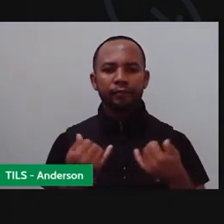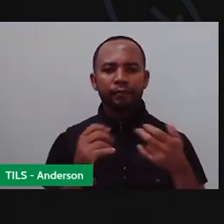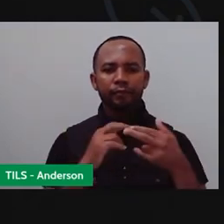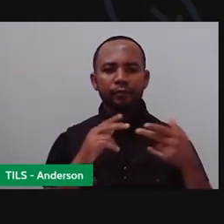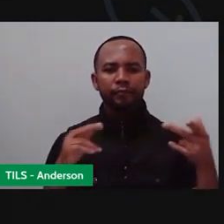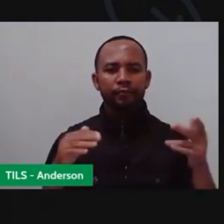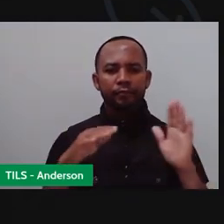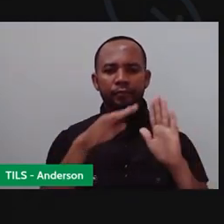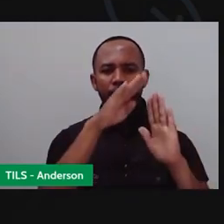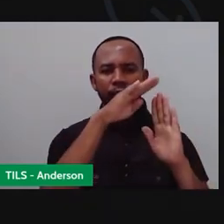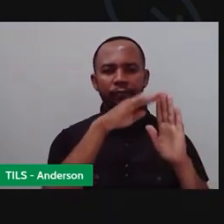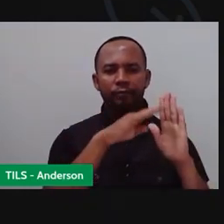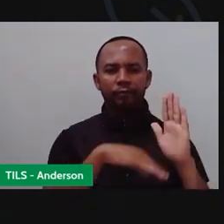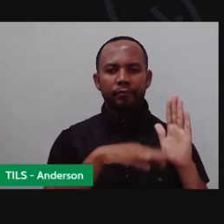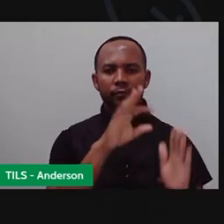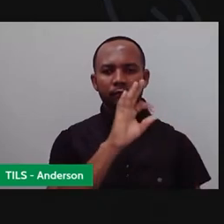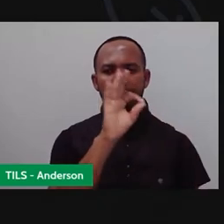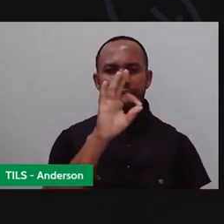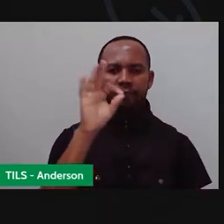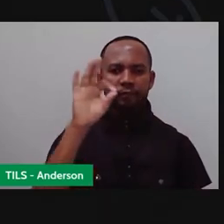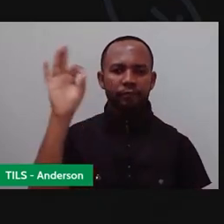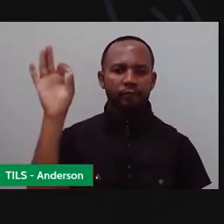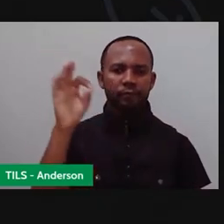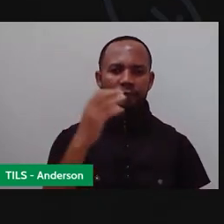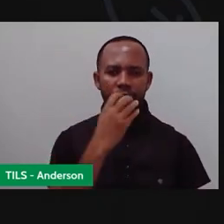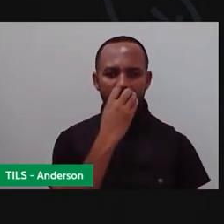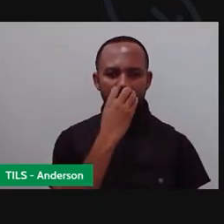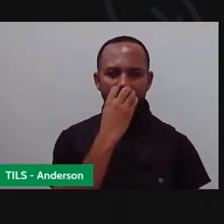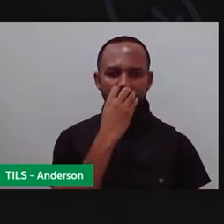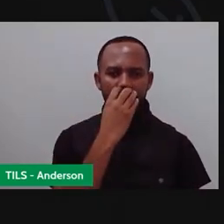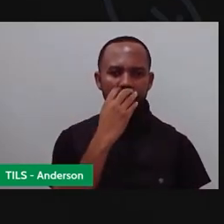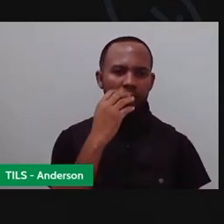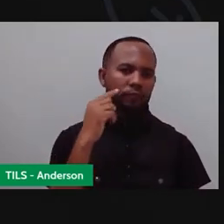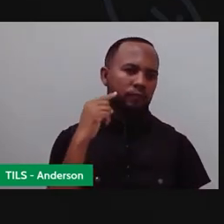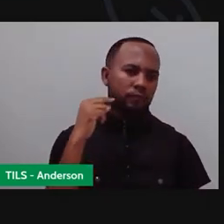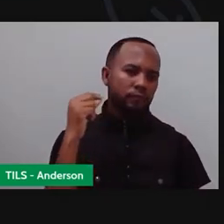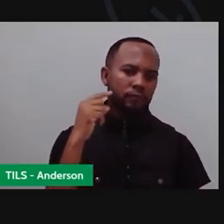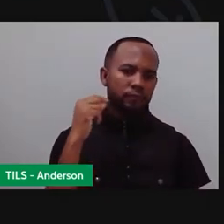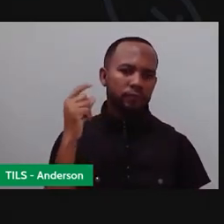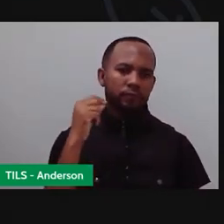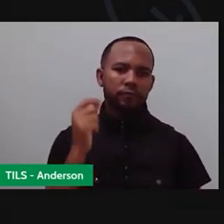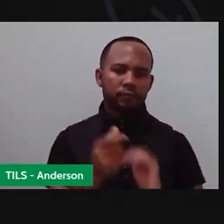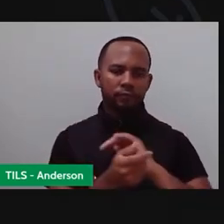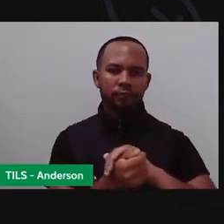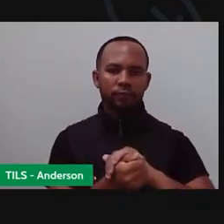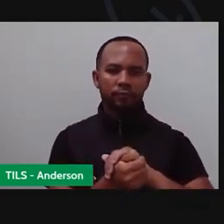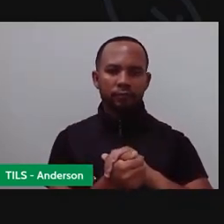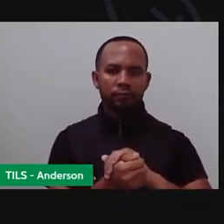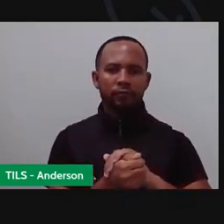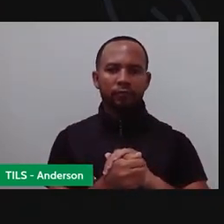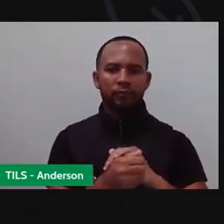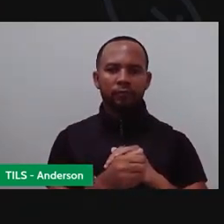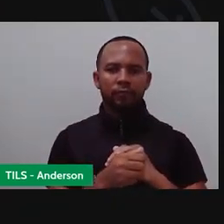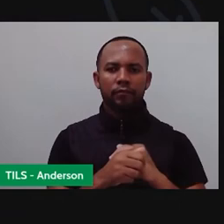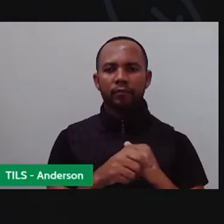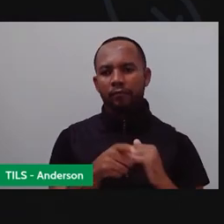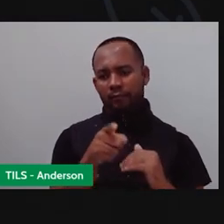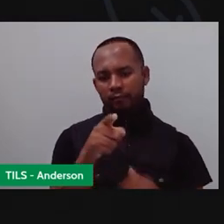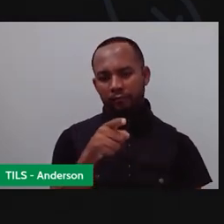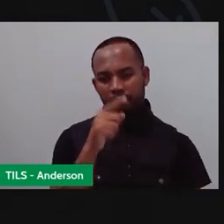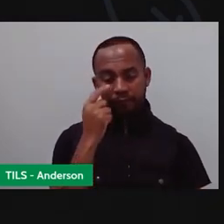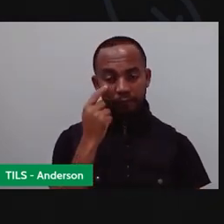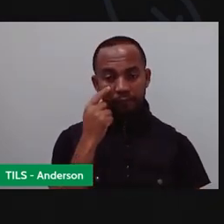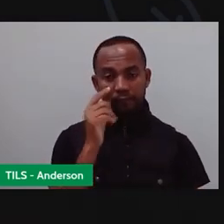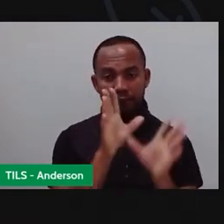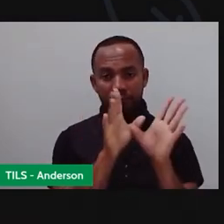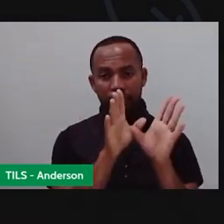gráfico. Olha só. Cachorro, gato, coelho, tartaruga e passarinho. Pronto. E agora, o que mais que a